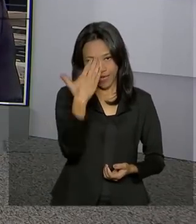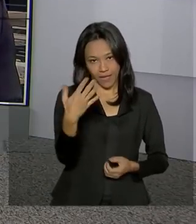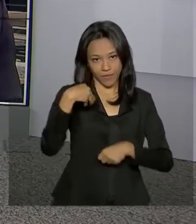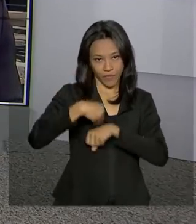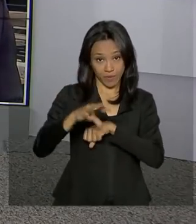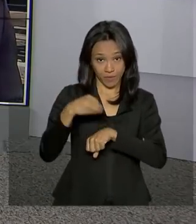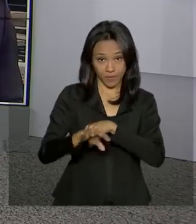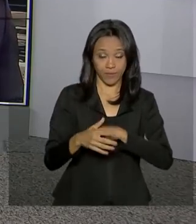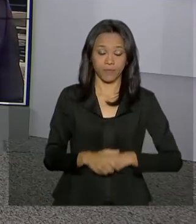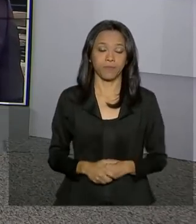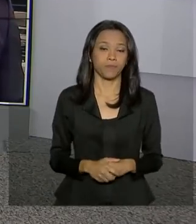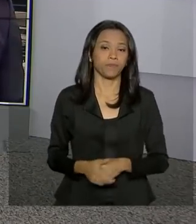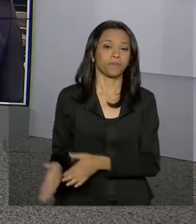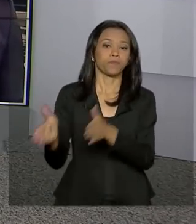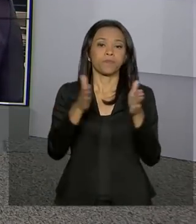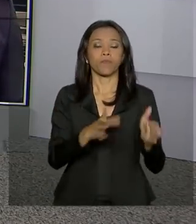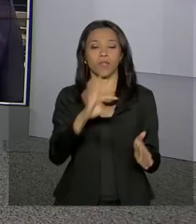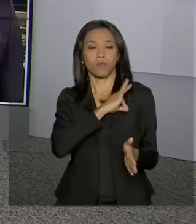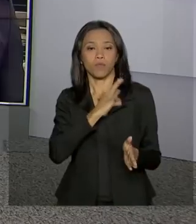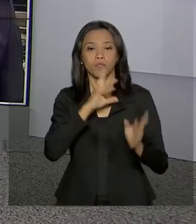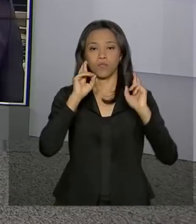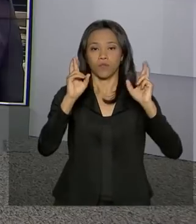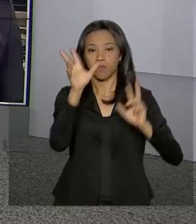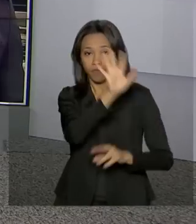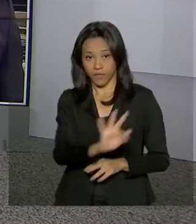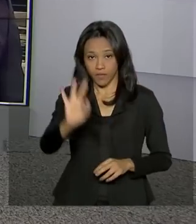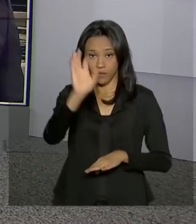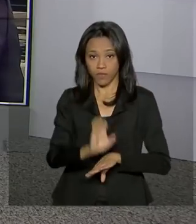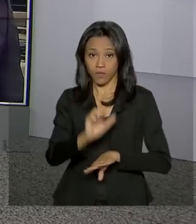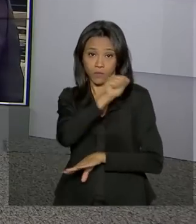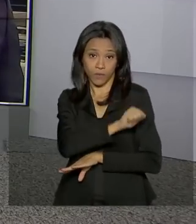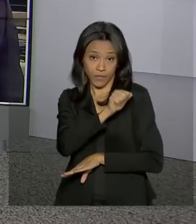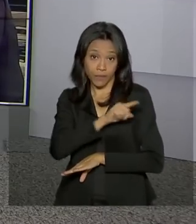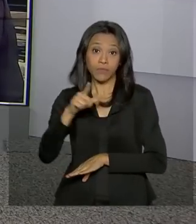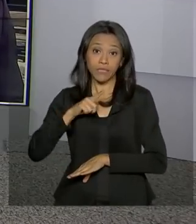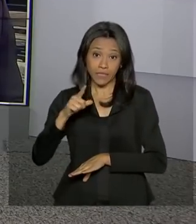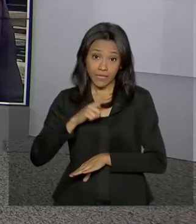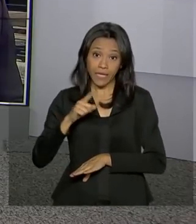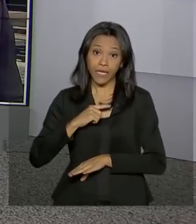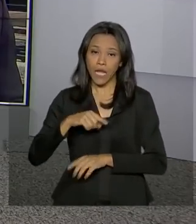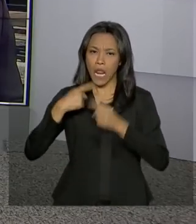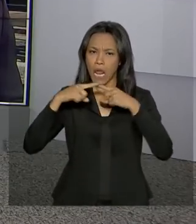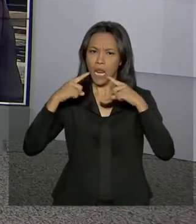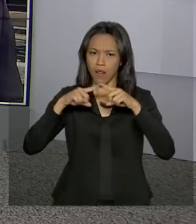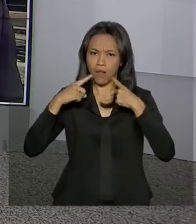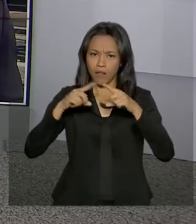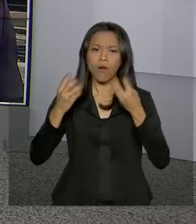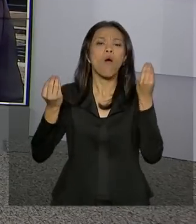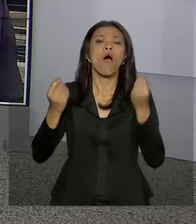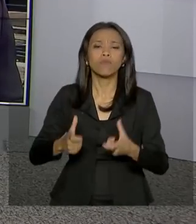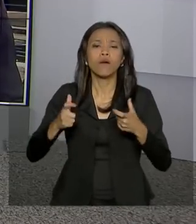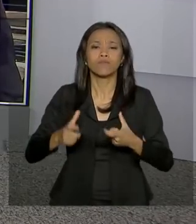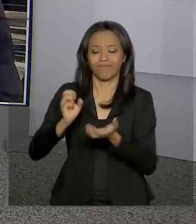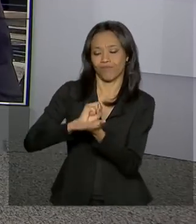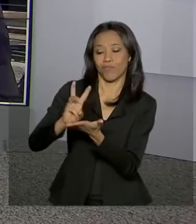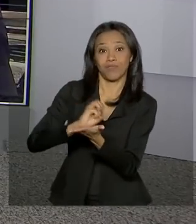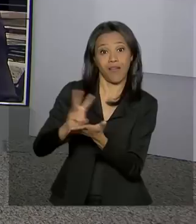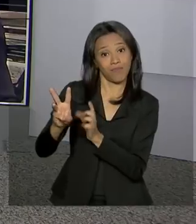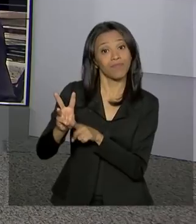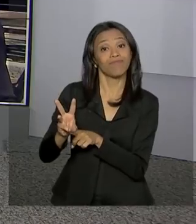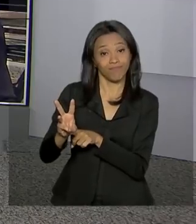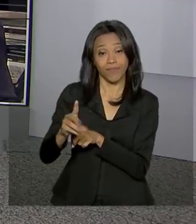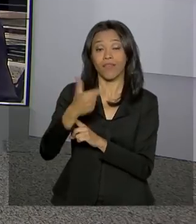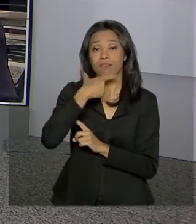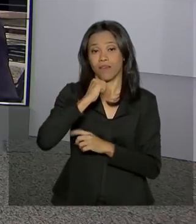informações. A Polícia Rodoviária Federal, no Rio de Janeiro, disponibilizou um canal para receber denúncias pelo WhatsApp. Quem explica para a gente é o